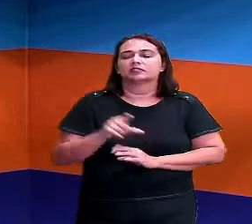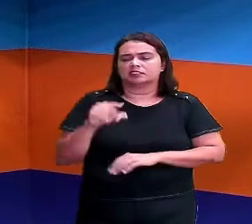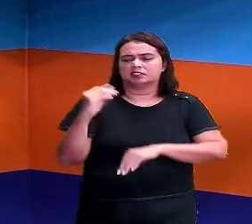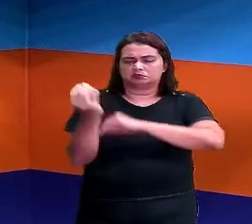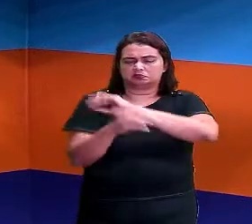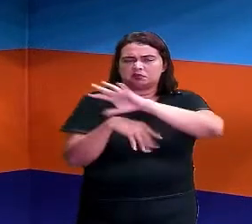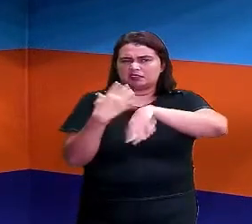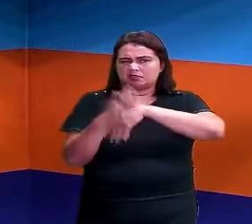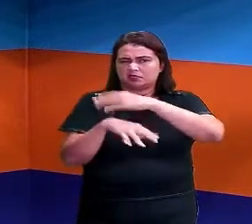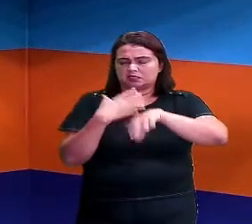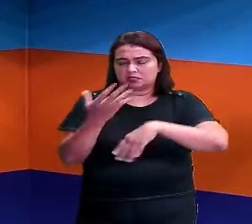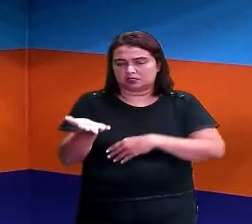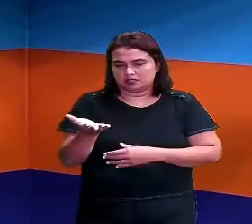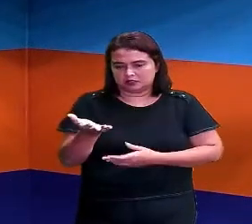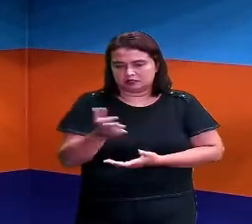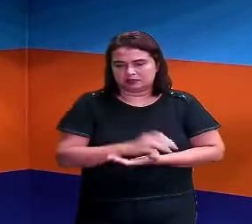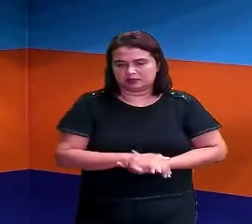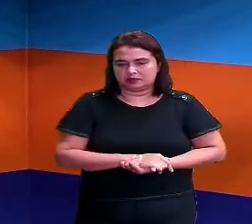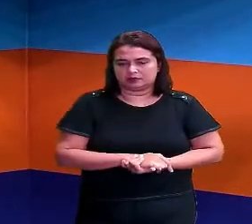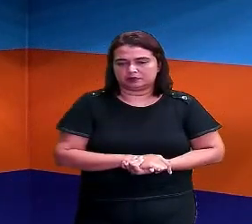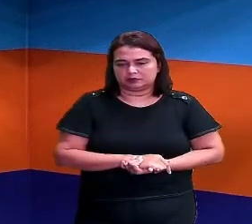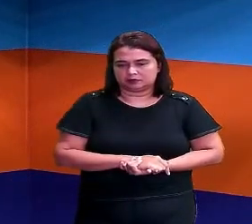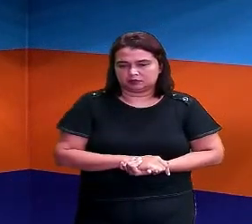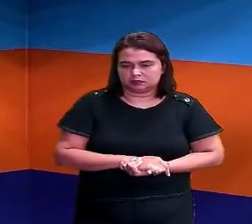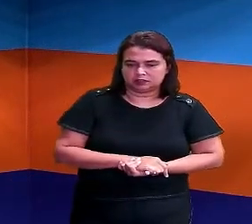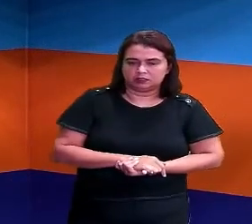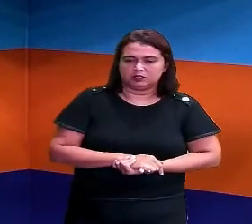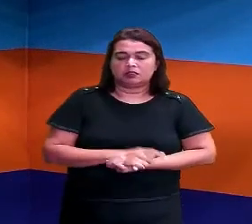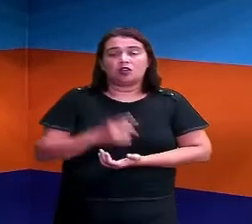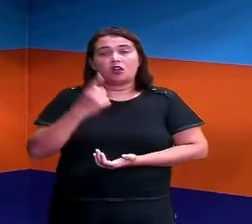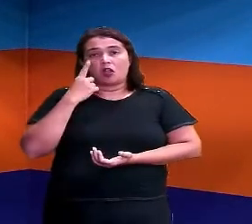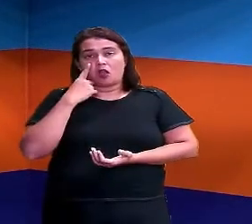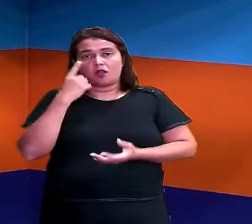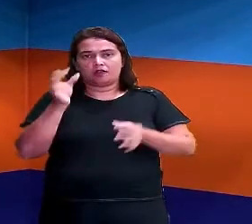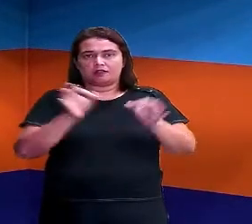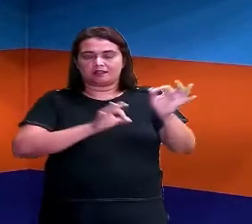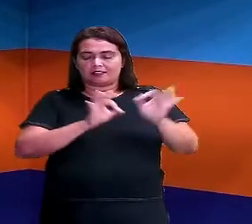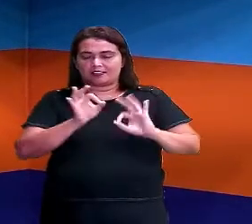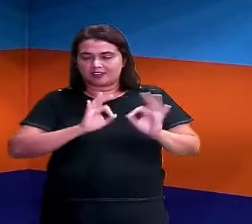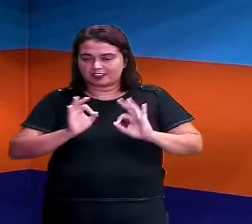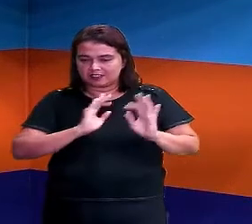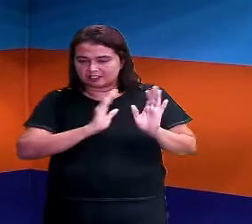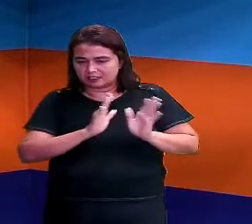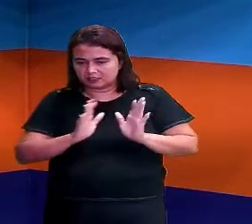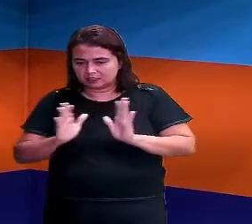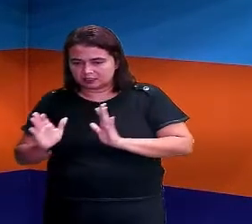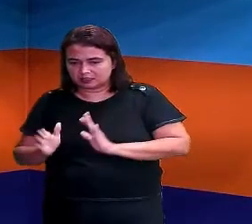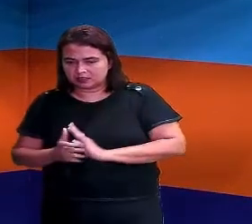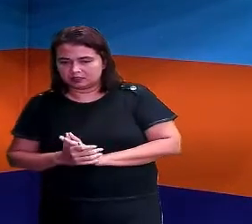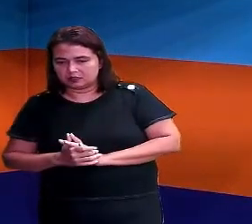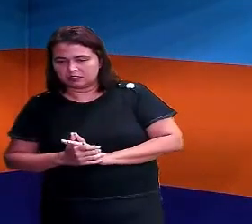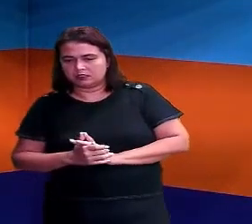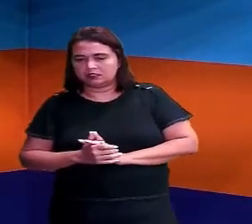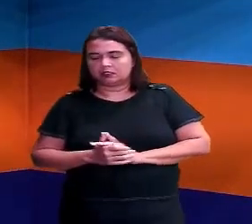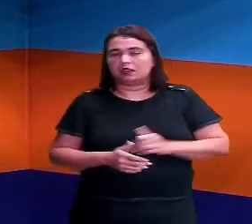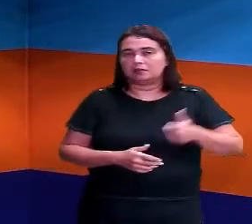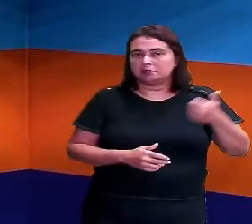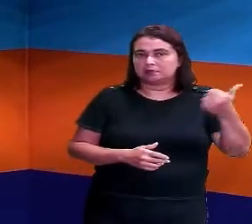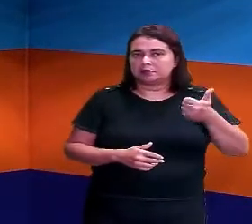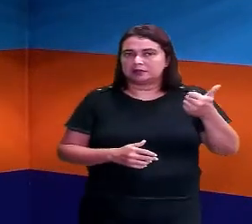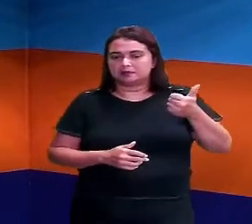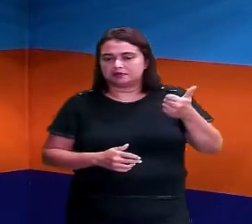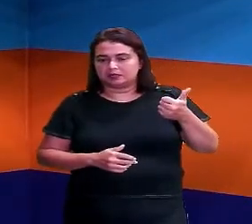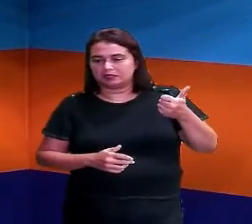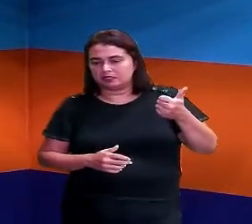toda desorganizada. A gente vai organizar de acordo com a palavra que vem primeiro